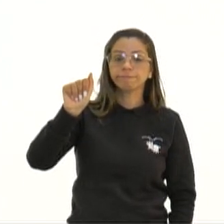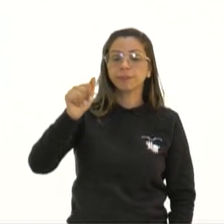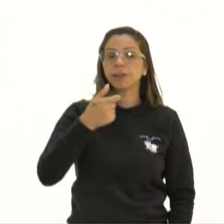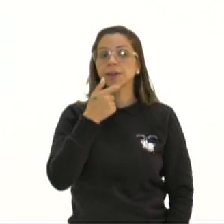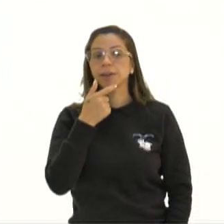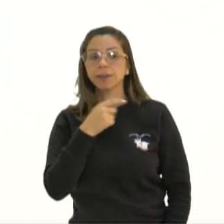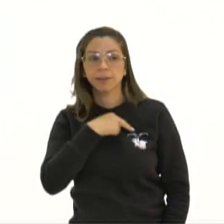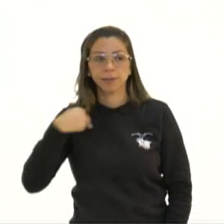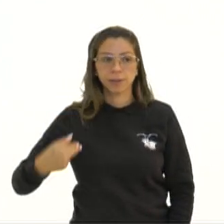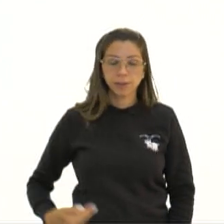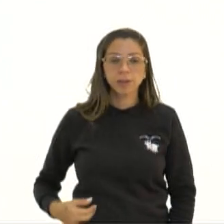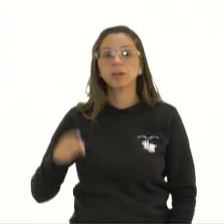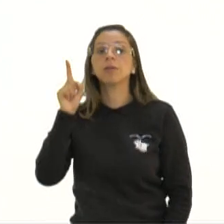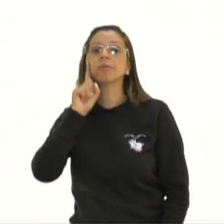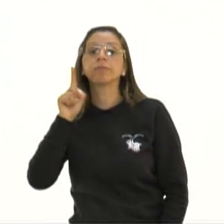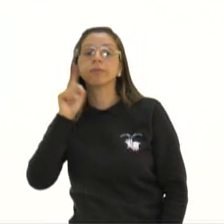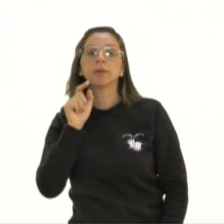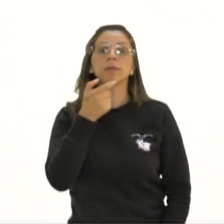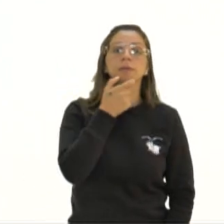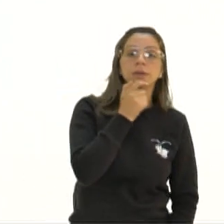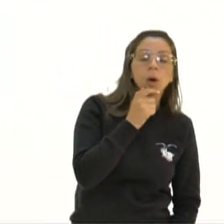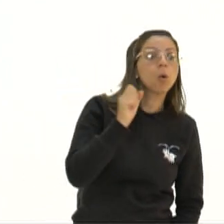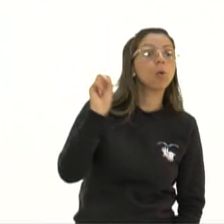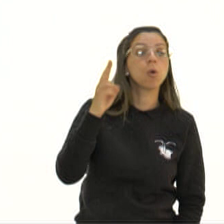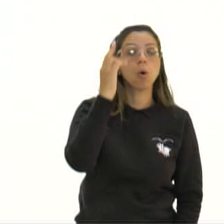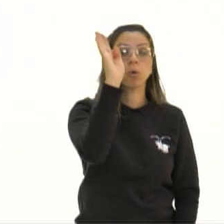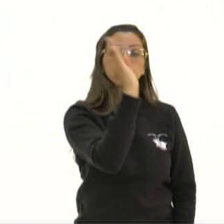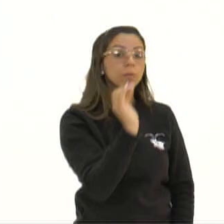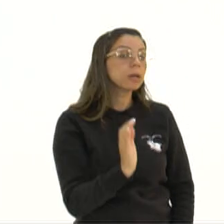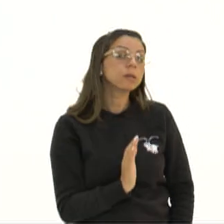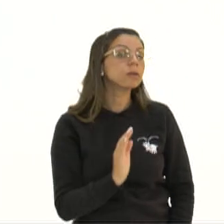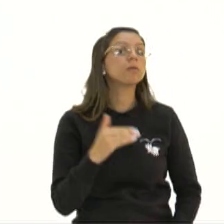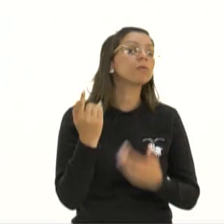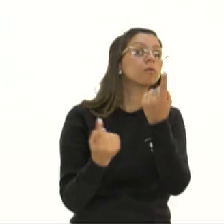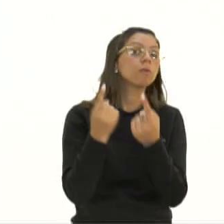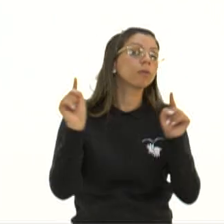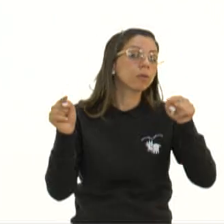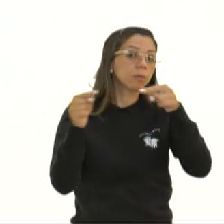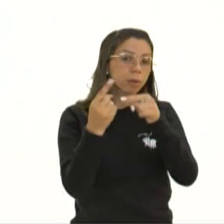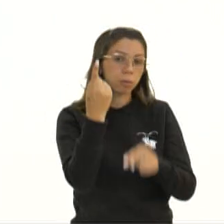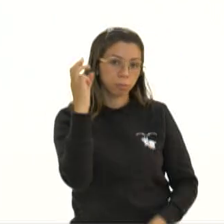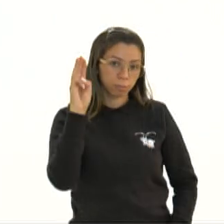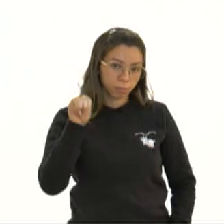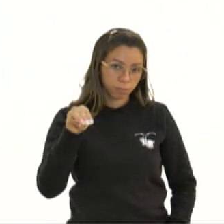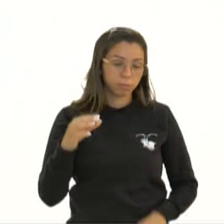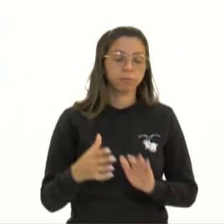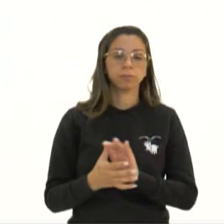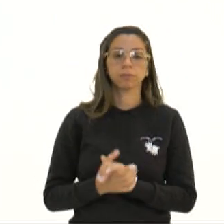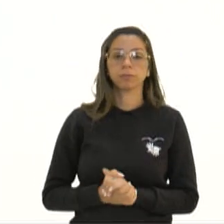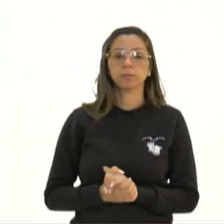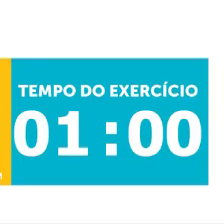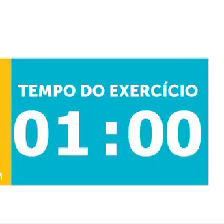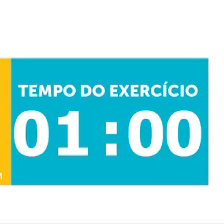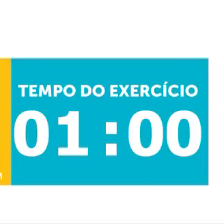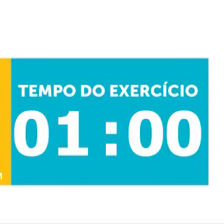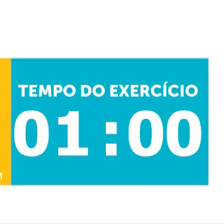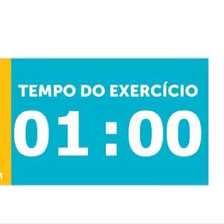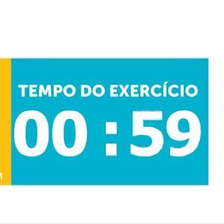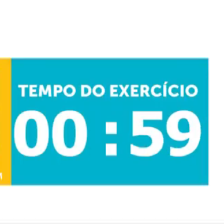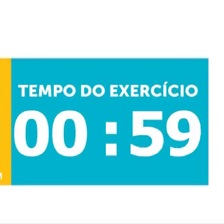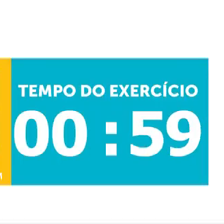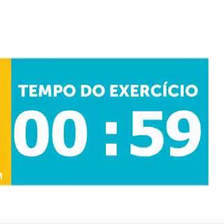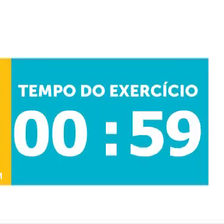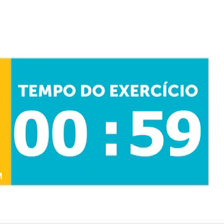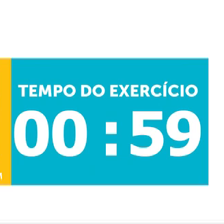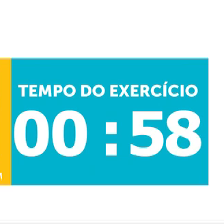letra B, da Inglaterra, letra C, ou do Brasil, letra D. Um minutinho. Música Música